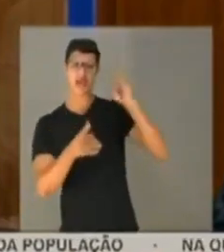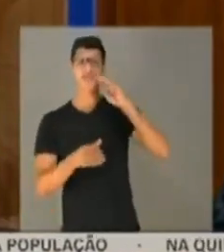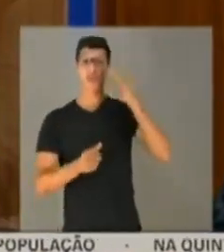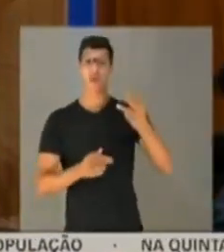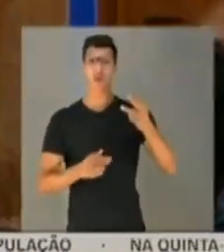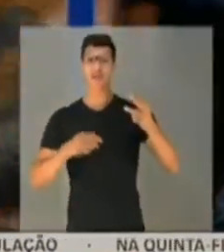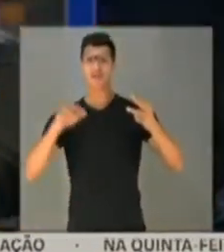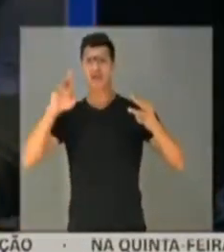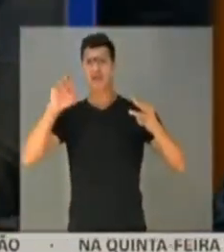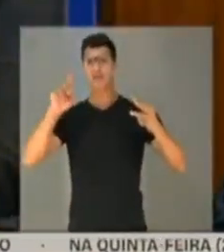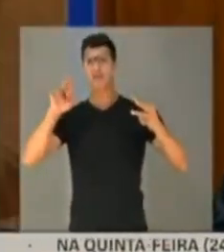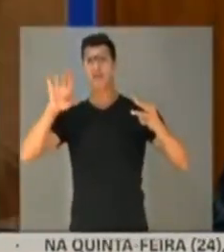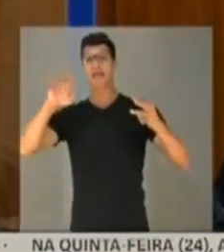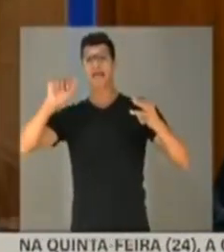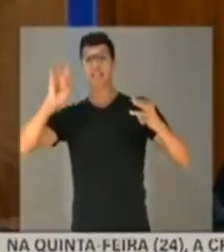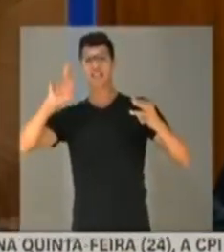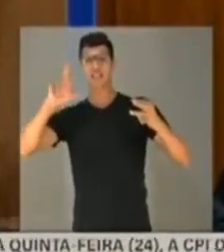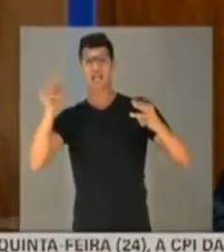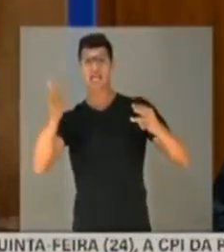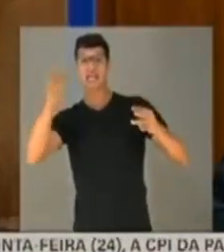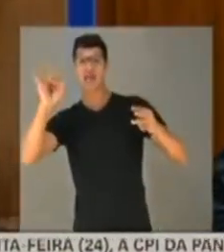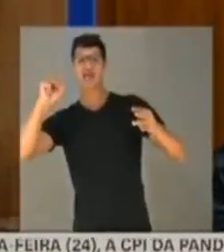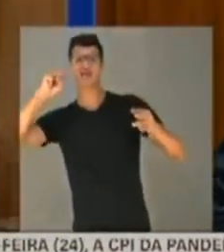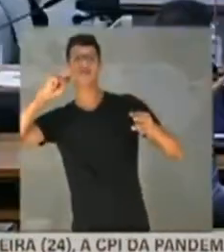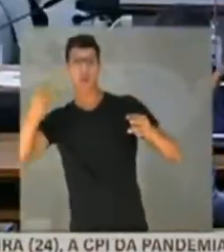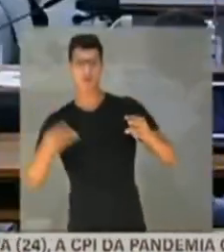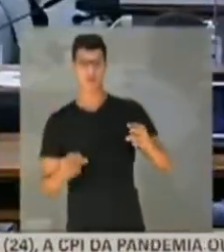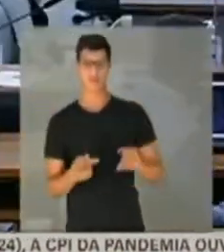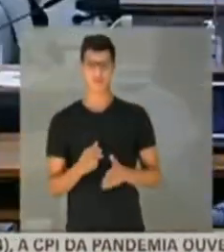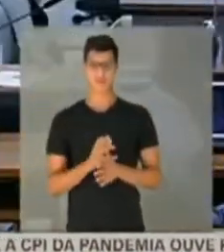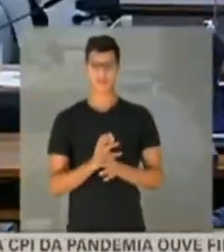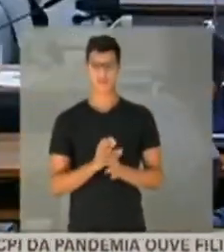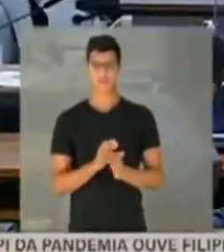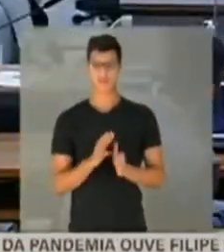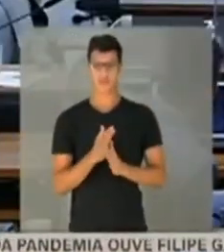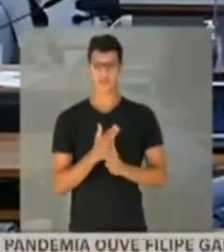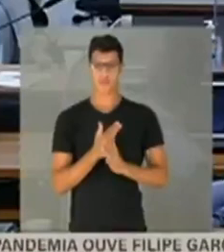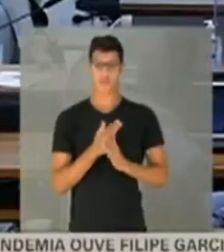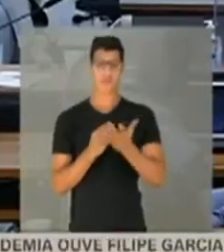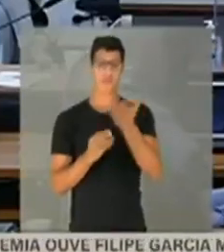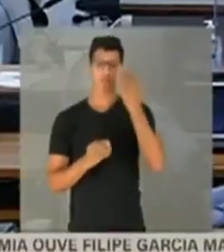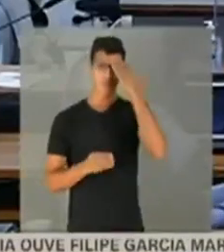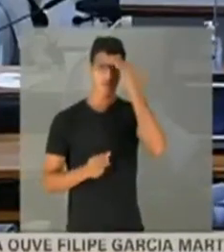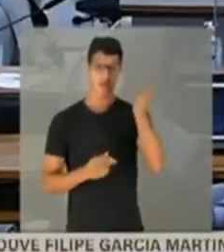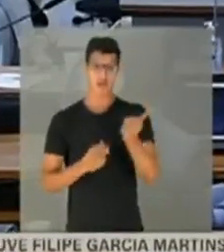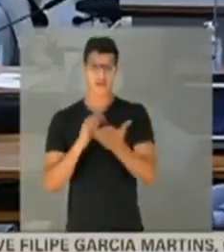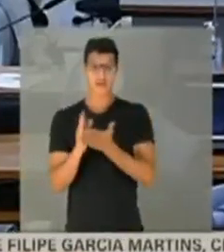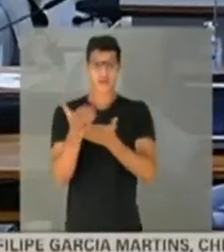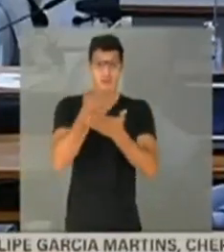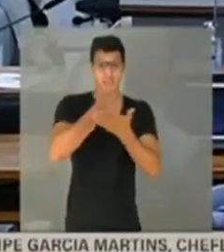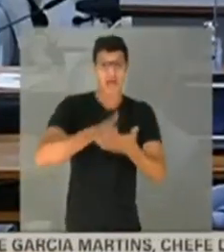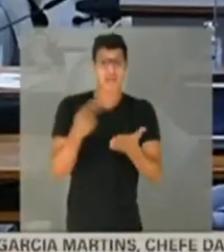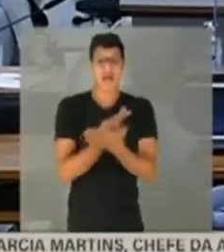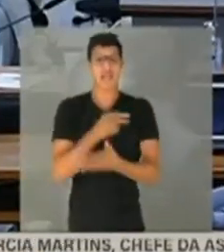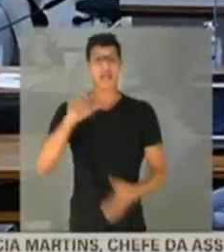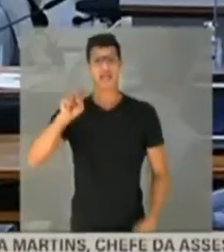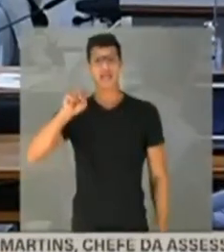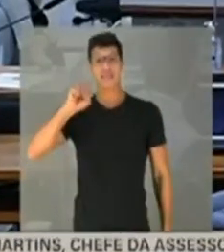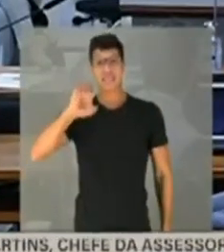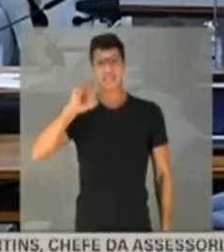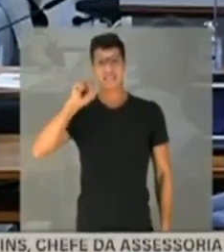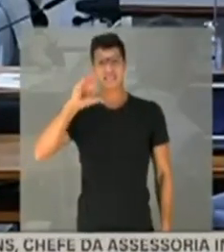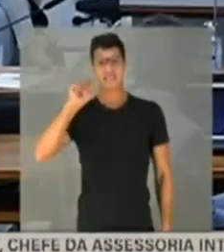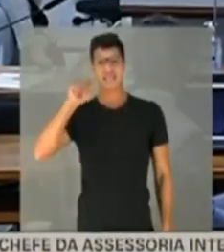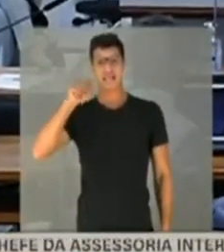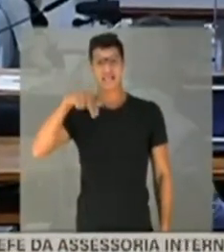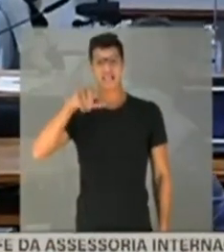Checa, 10 milhões. Vamos garantir a palavra. Vamos garantir ao depoente. Todo mundo sabe que o dado está errado. Na Escandinávia, a Suécia foi onde